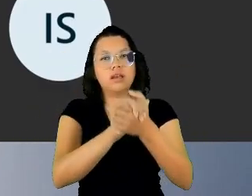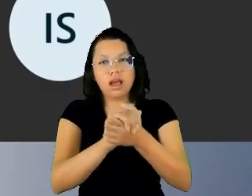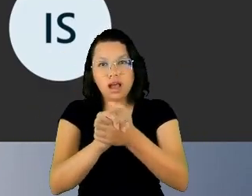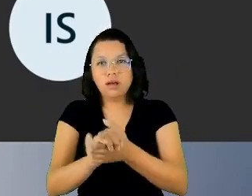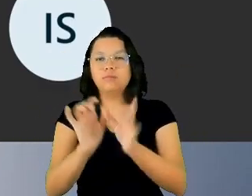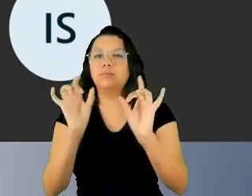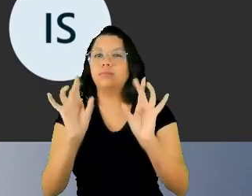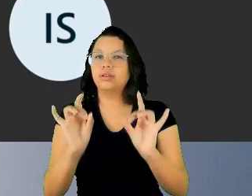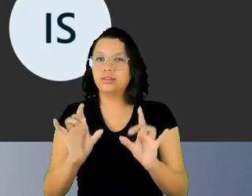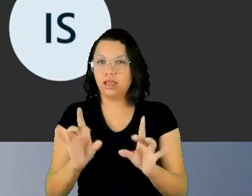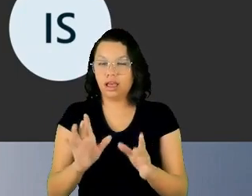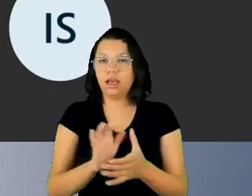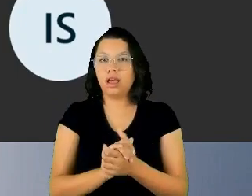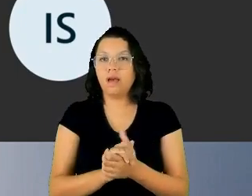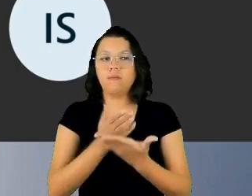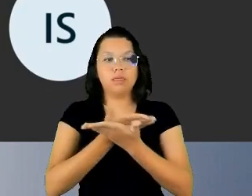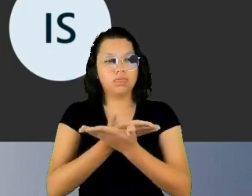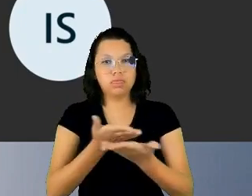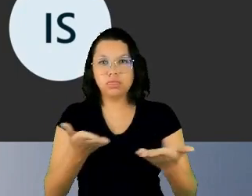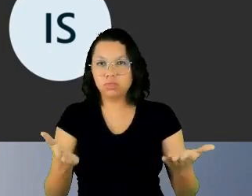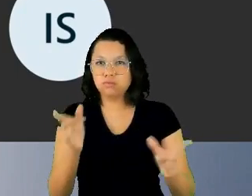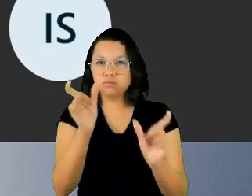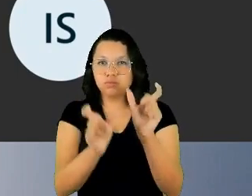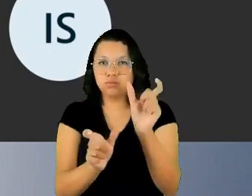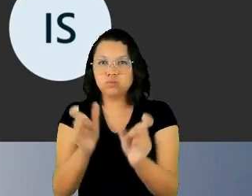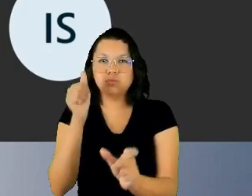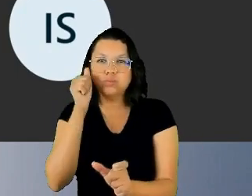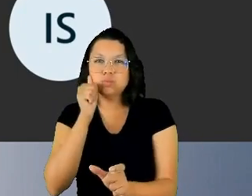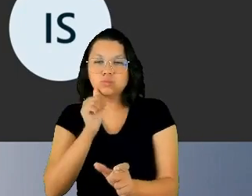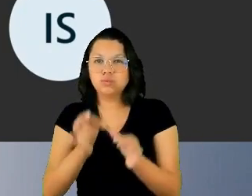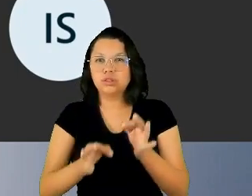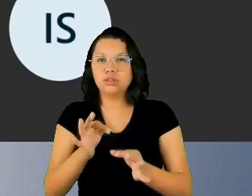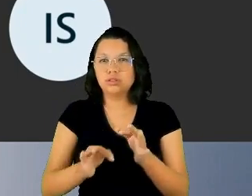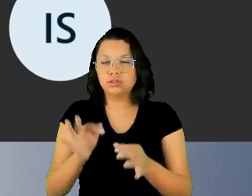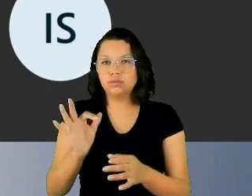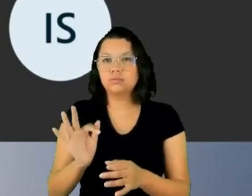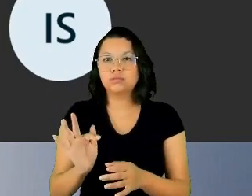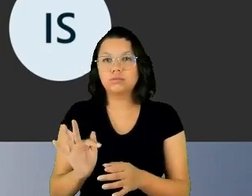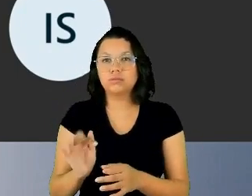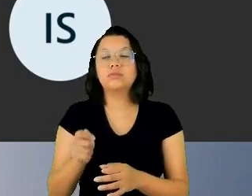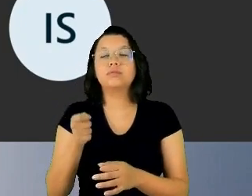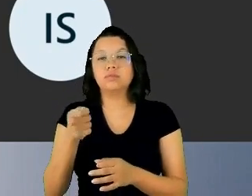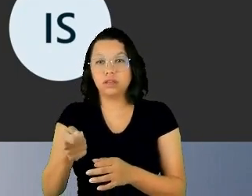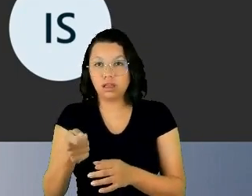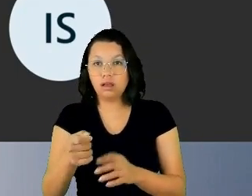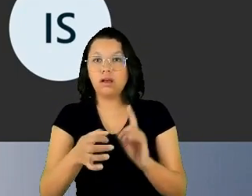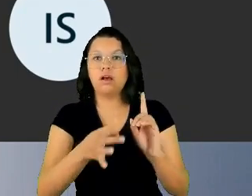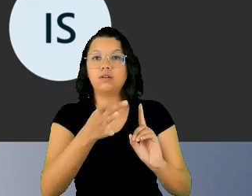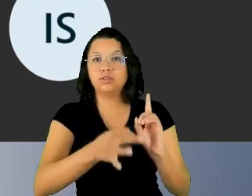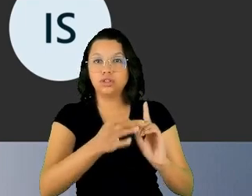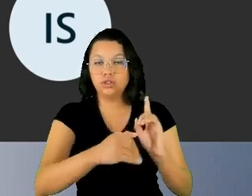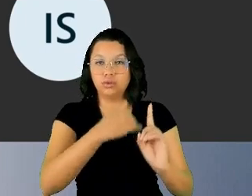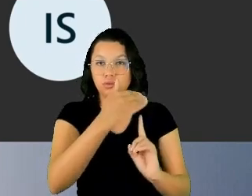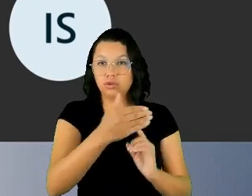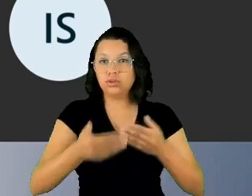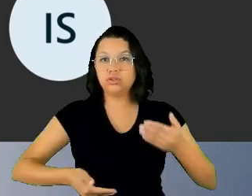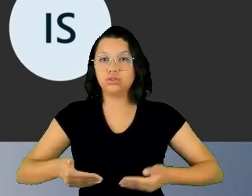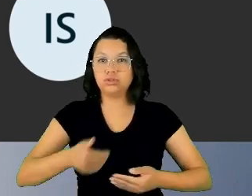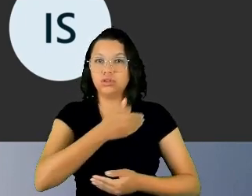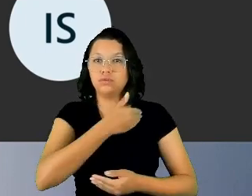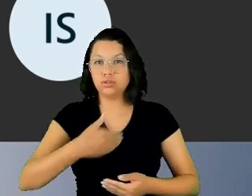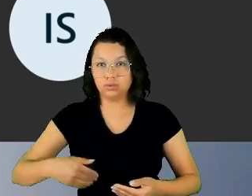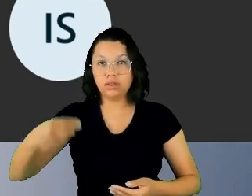às desembargadoras, juízas, servidoras e terceirizadas fazem com que o Tribunal